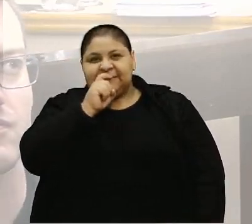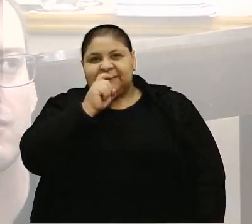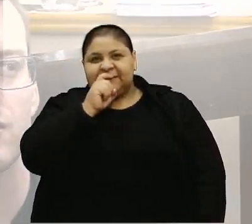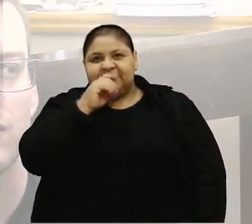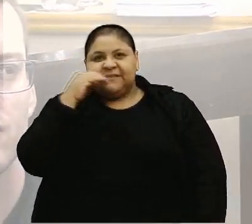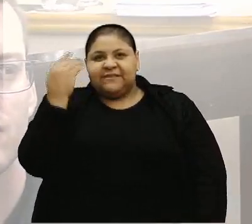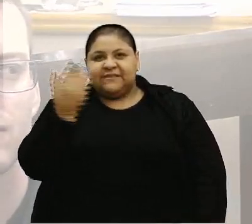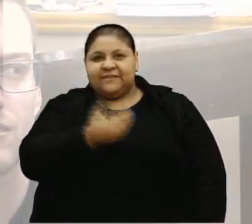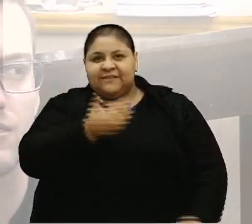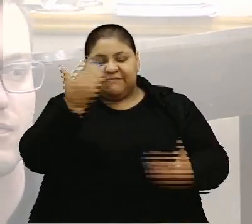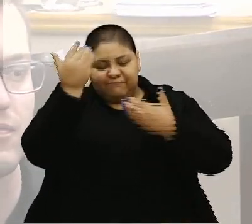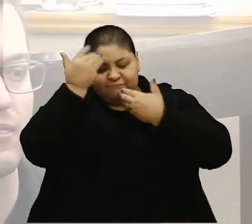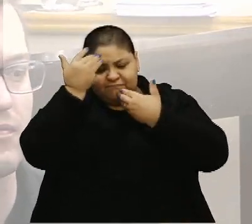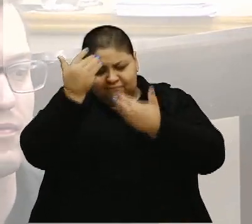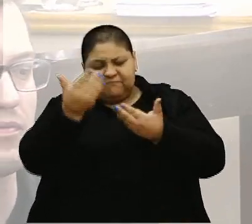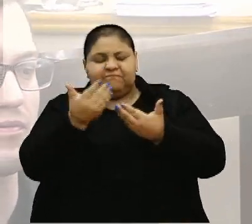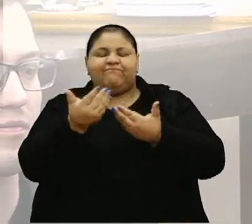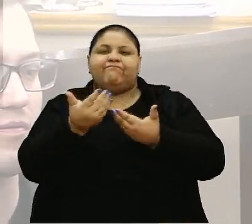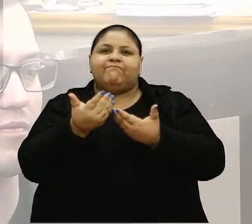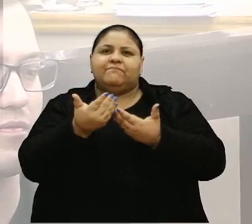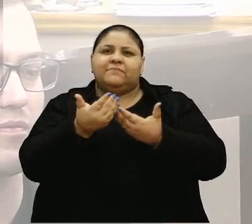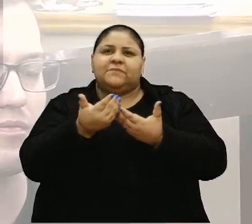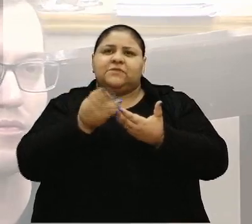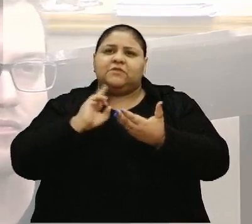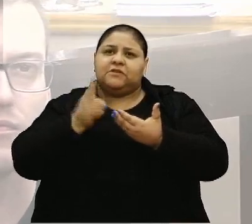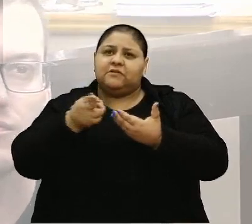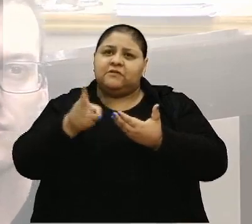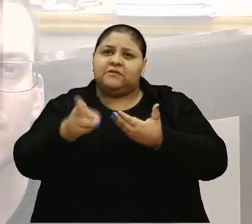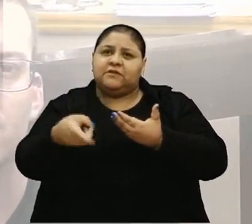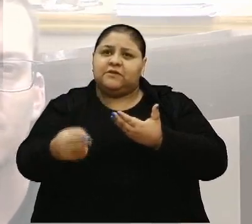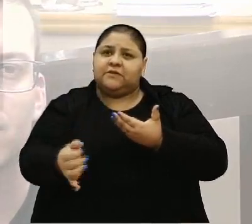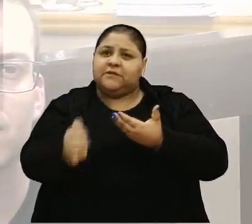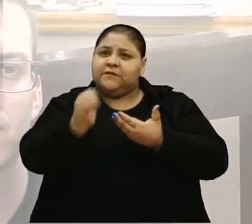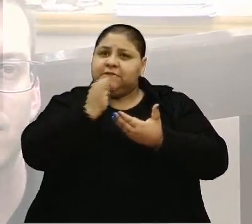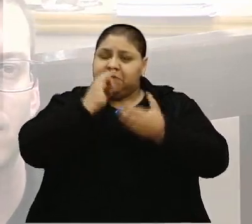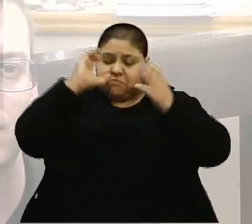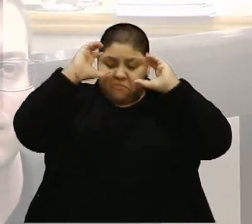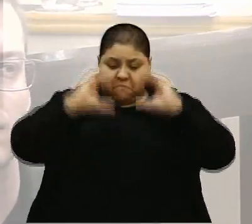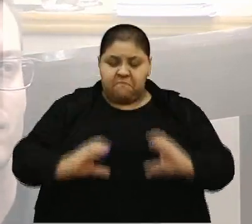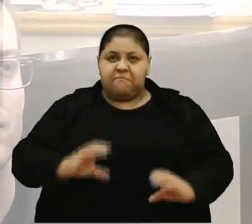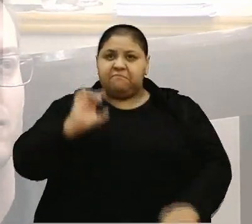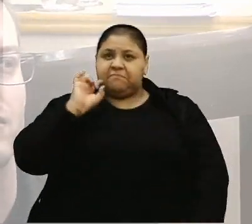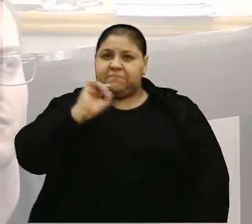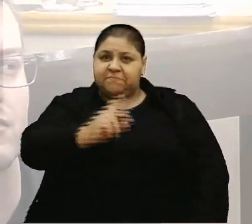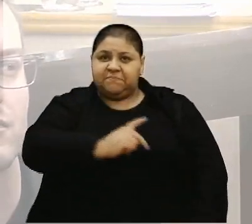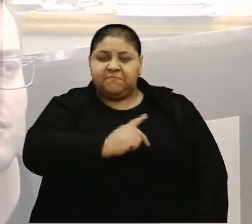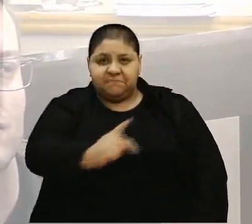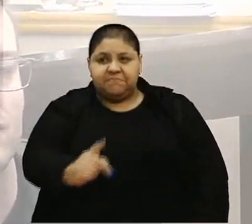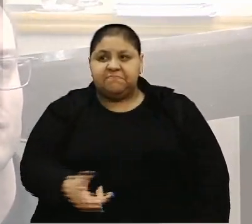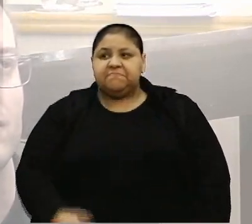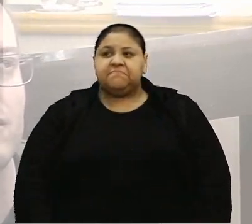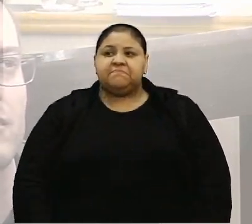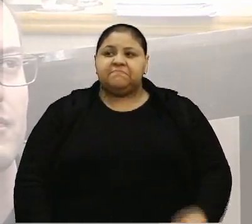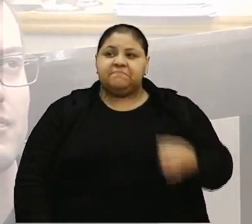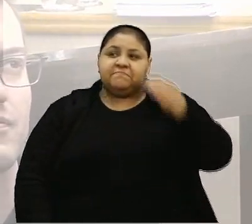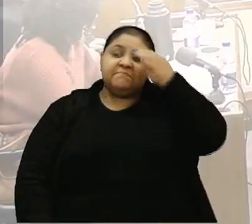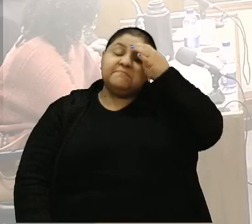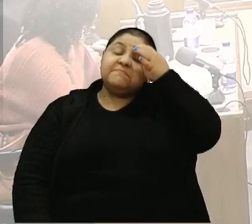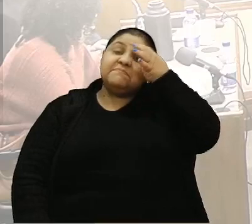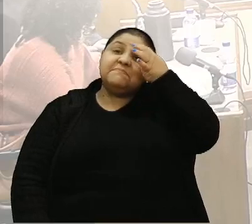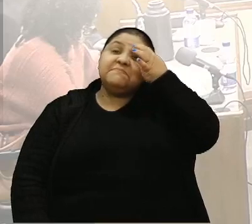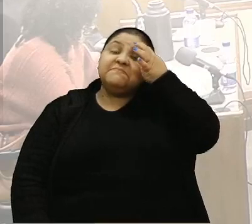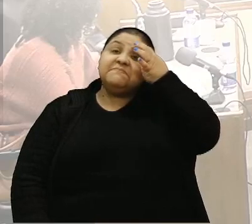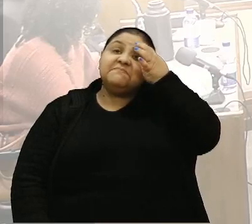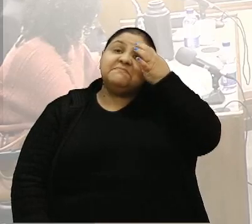E muito obrigado por ter sempre me dado esse exemplo de caráter. Era isso, senhora Presidente e nobres colegas vereadores.